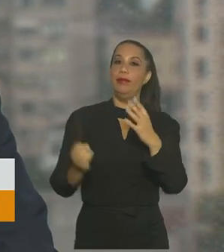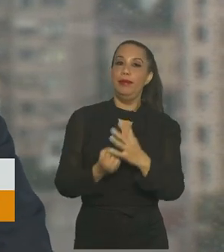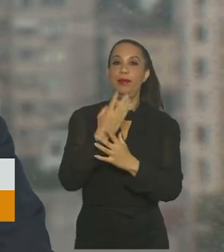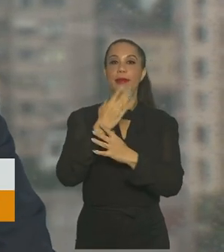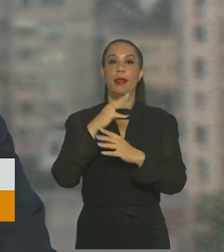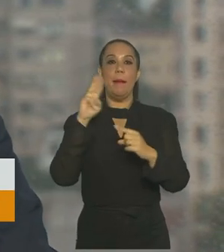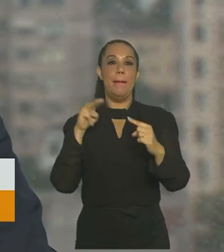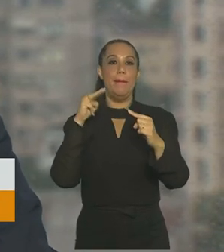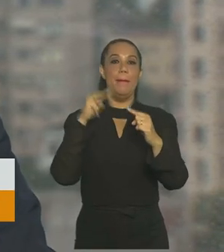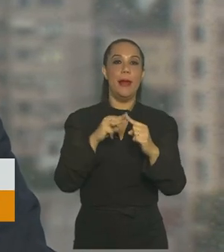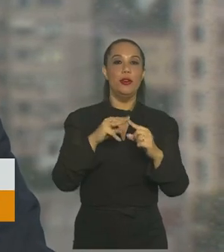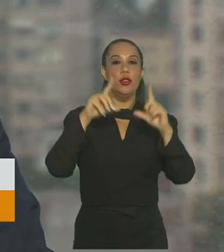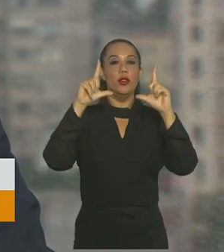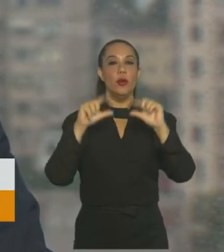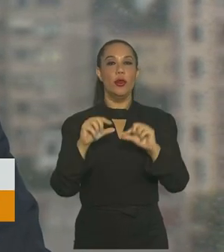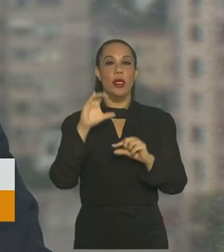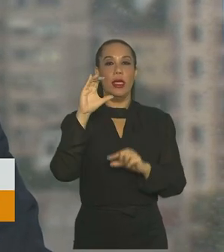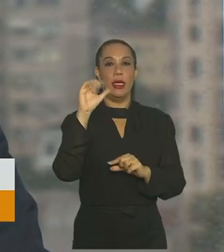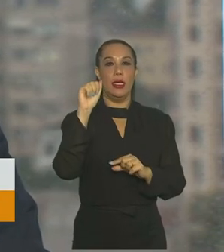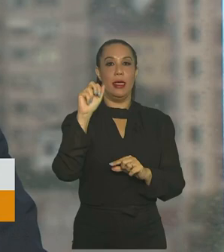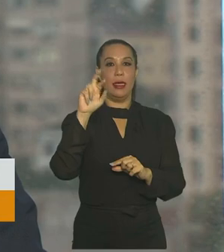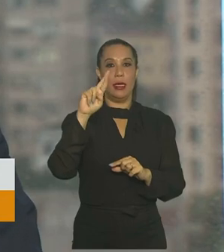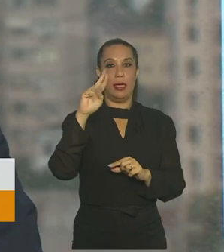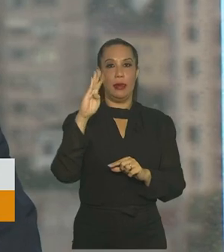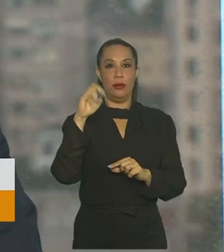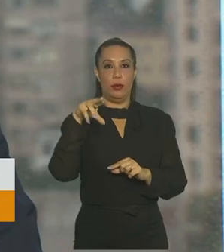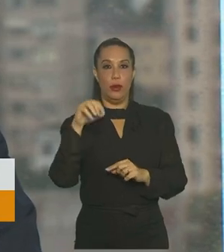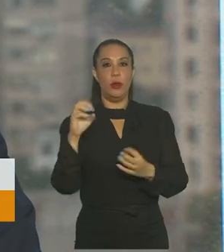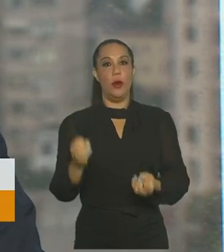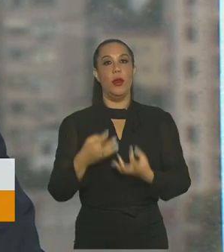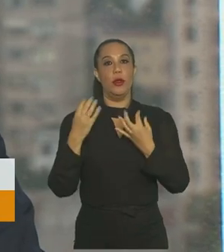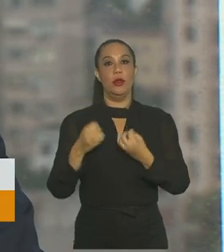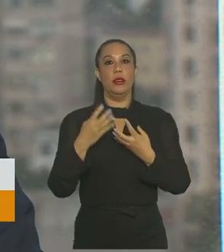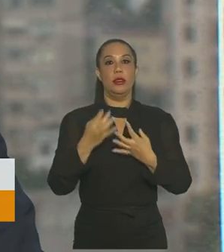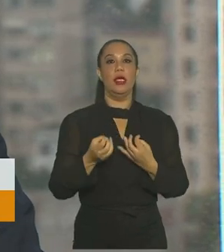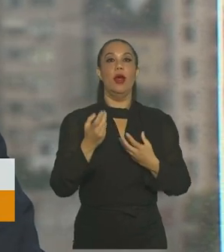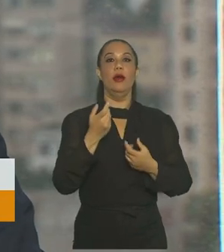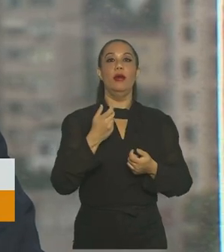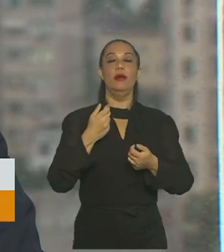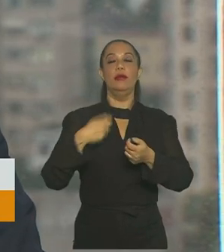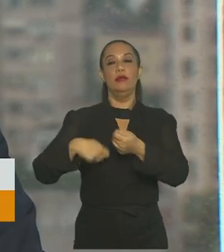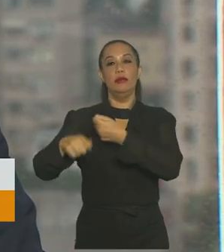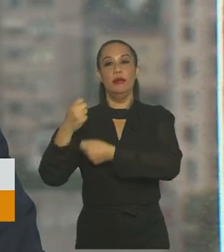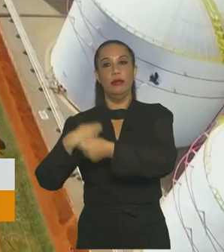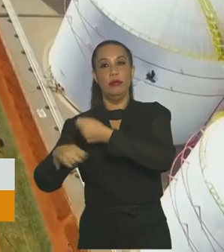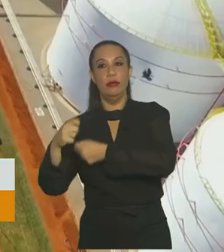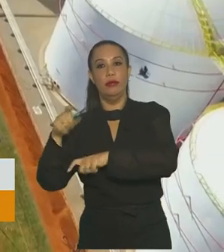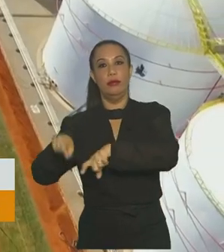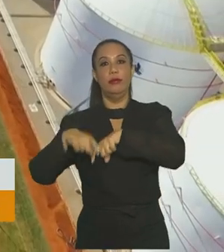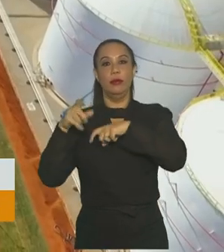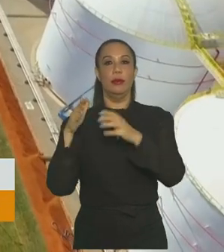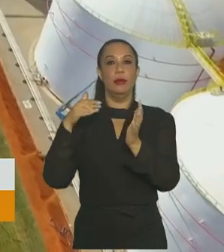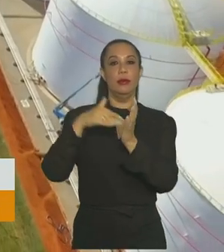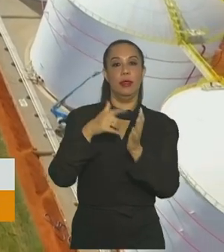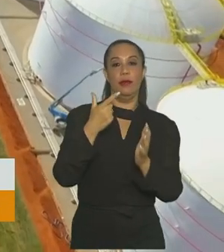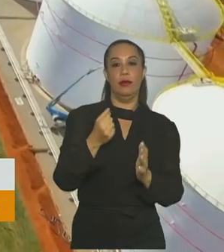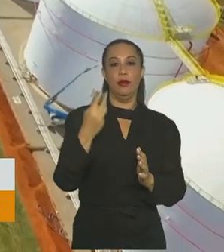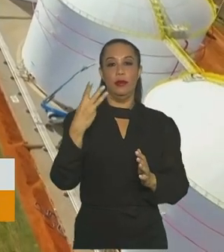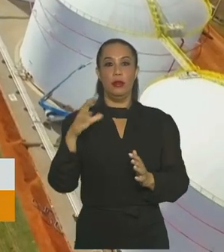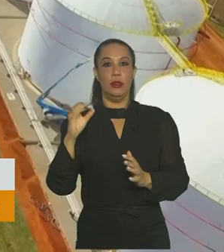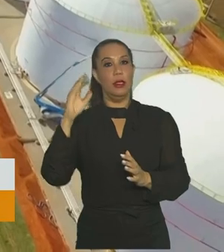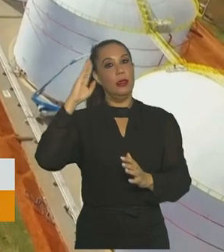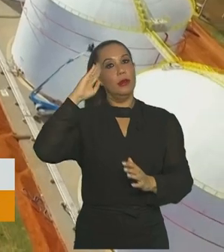para diminuir as emissões de carbono na produção agropecuária até 2030. A